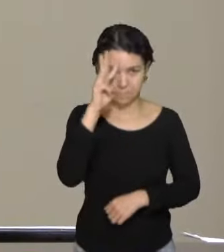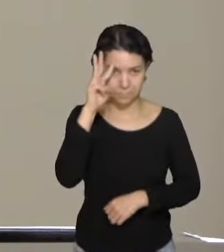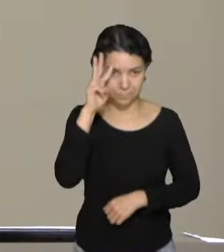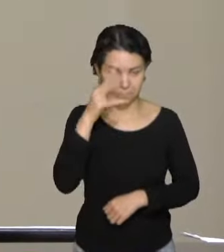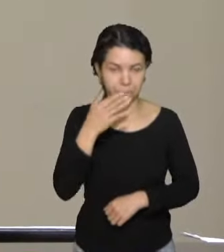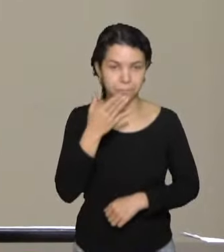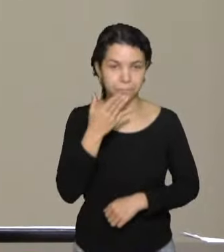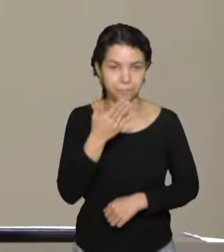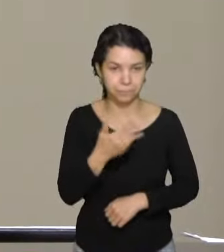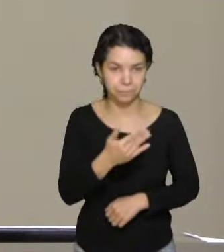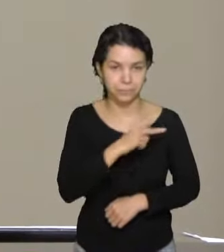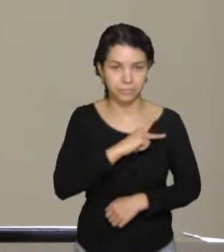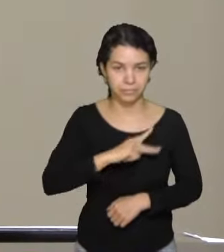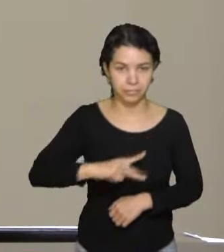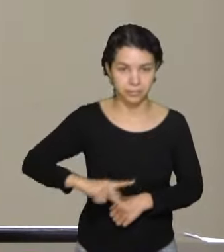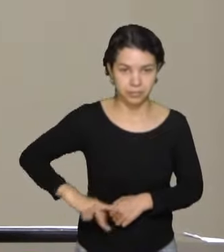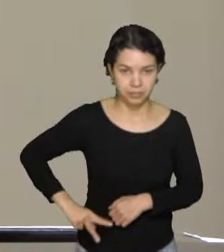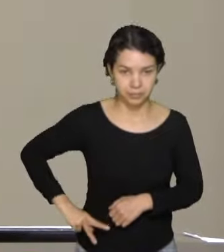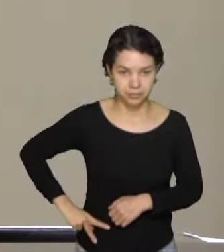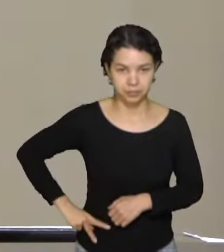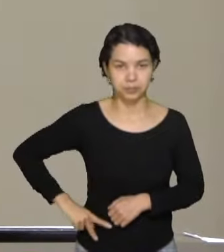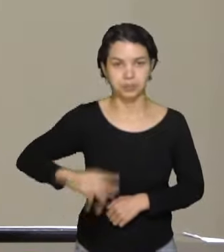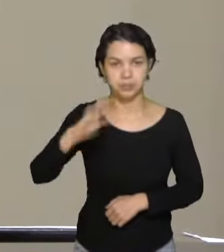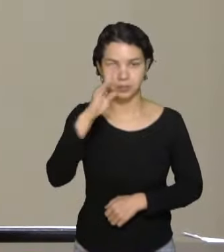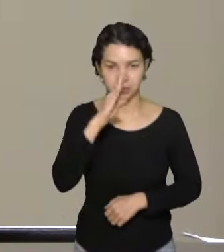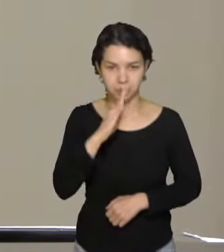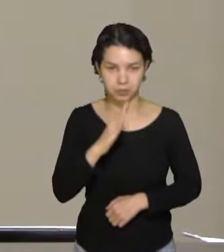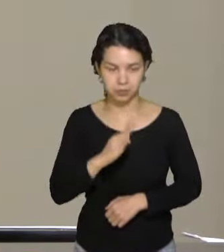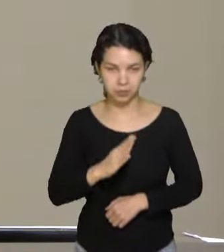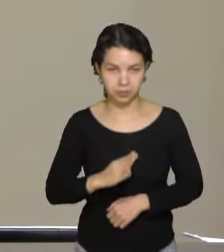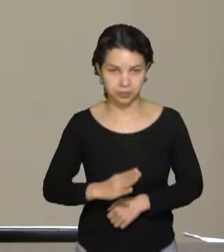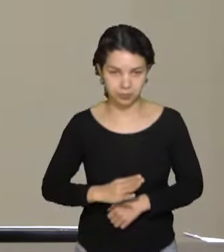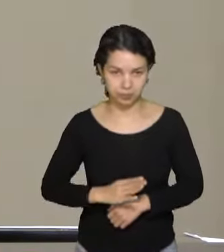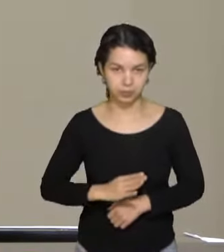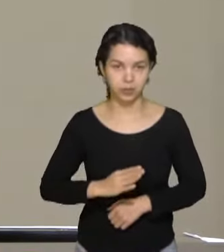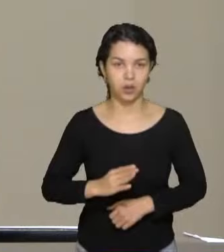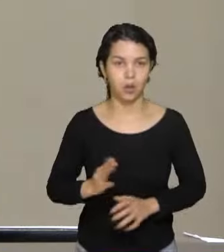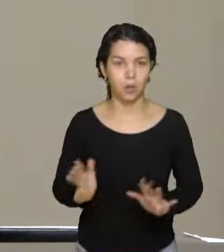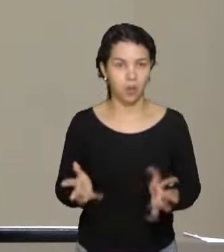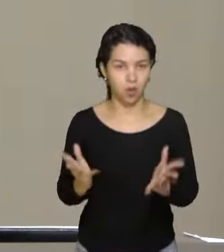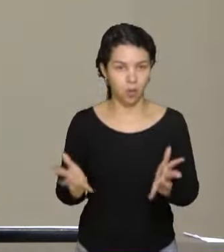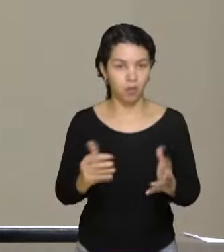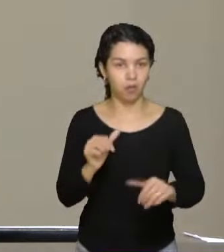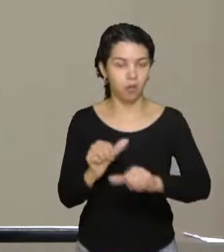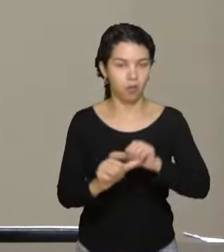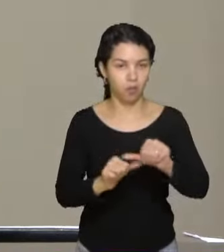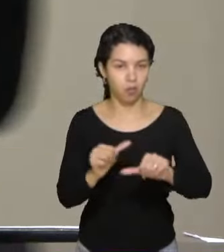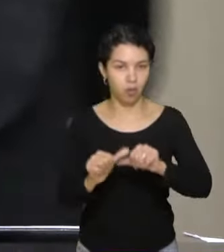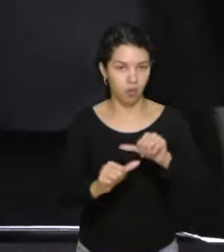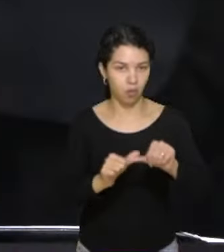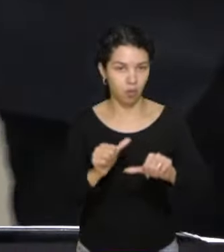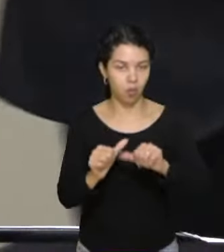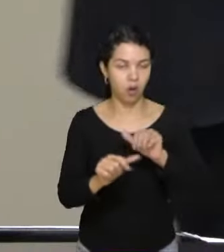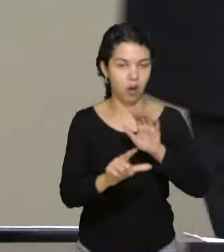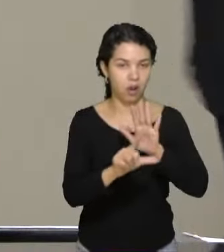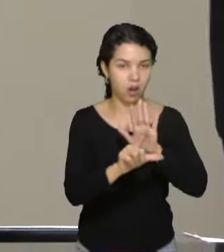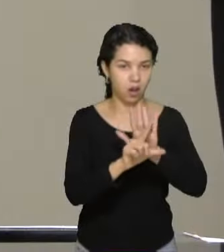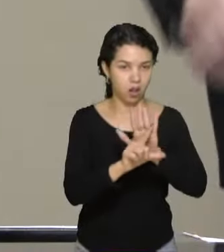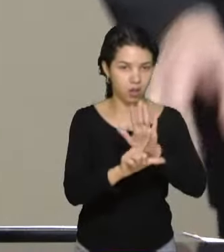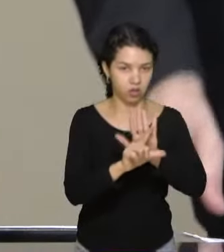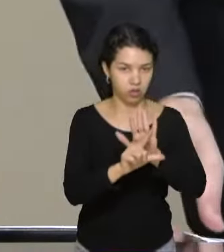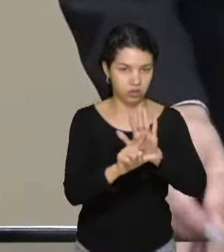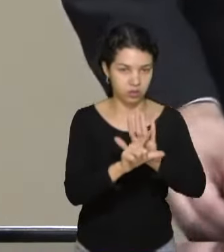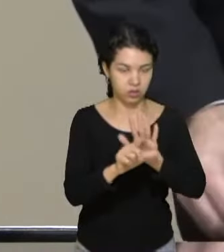Apelando ao presidente da República para que promova alteração na legislação previdenciária